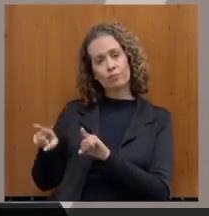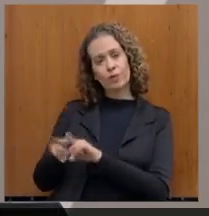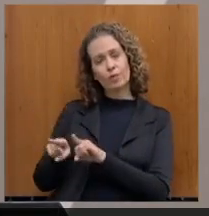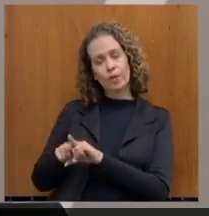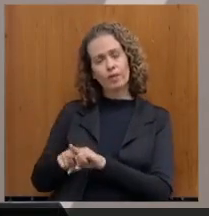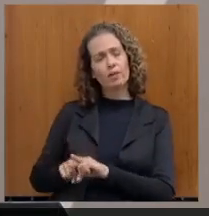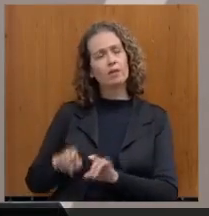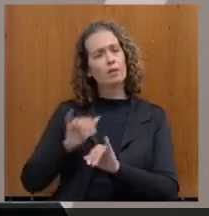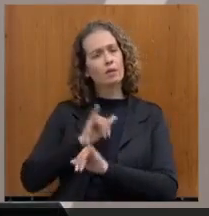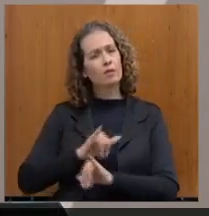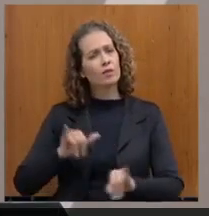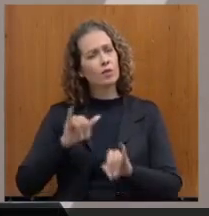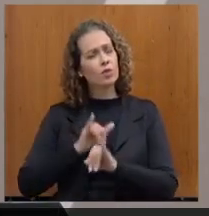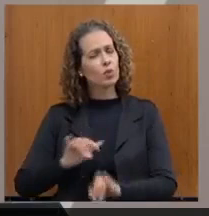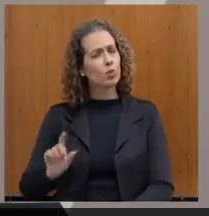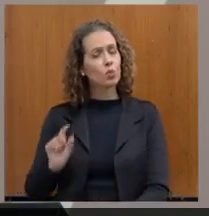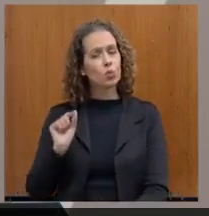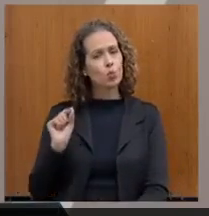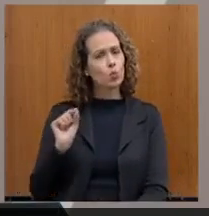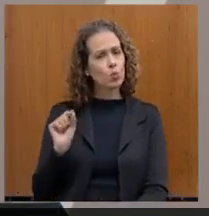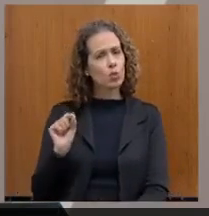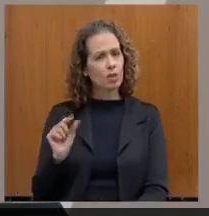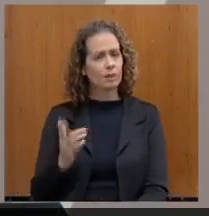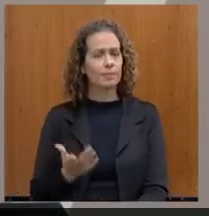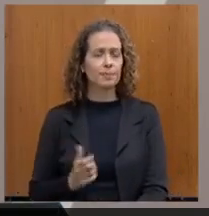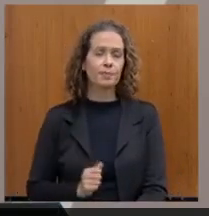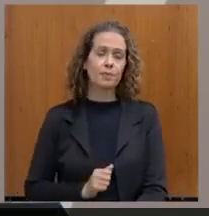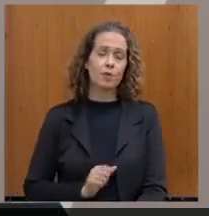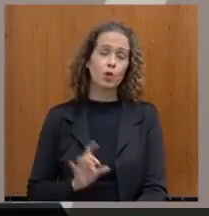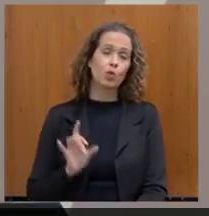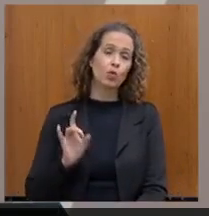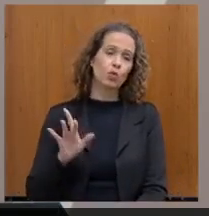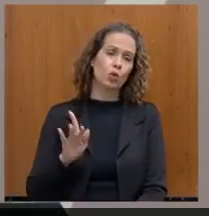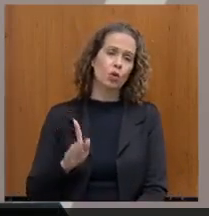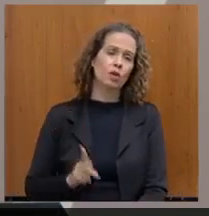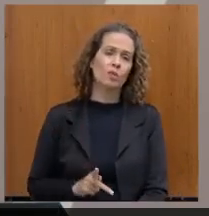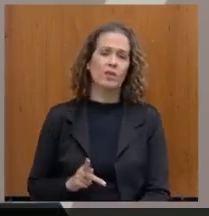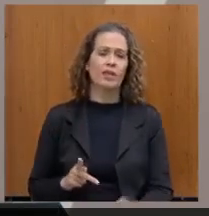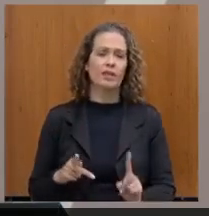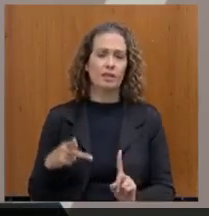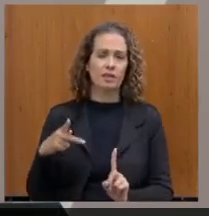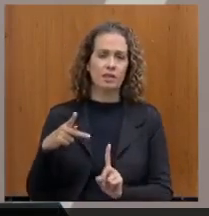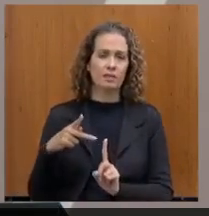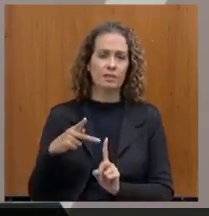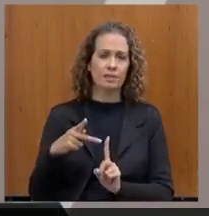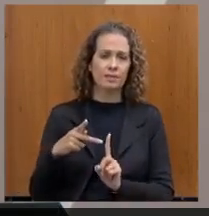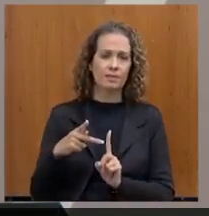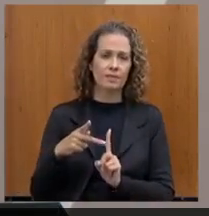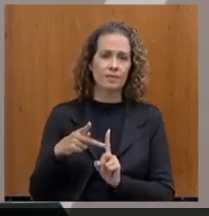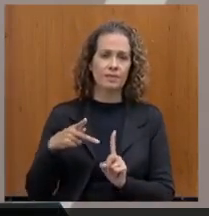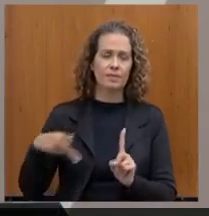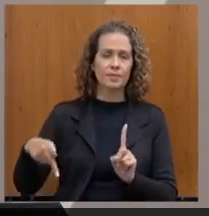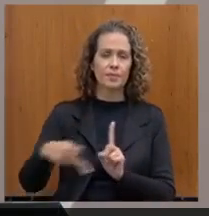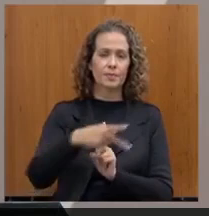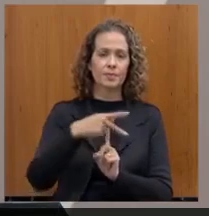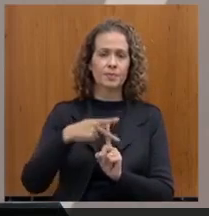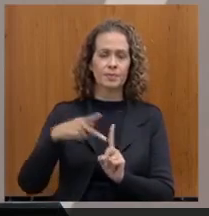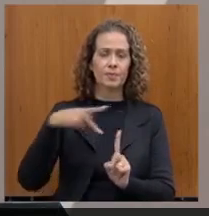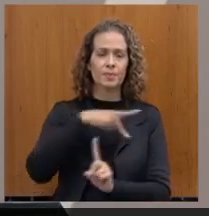dito pelo colega que só na Previdência, o governo do Estado recebeu quase 4 bilhões.